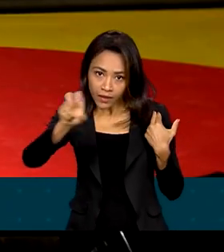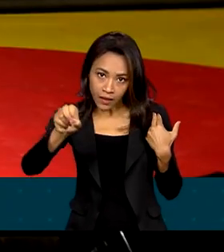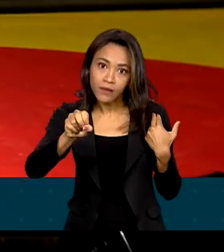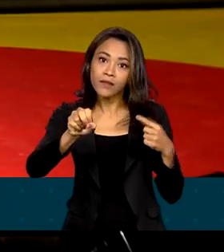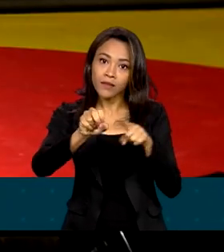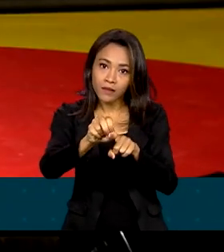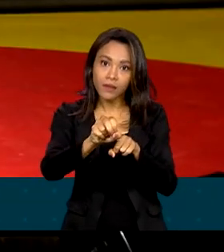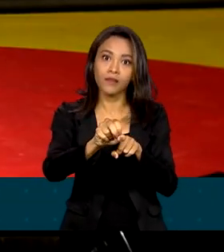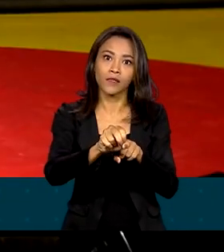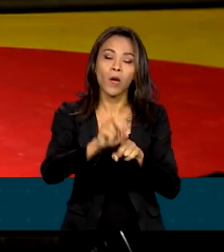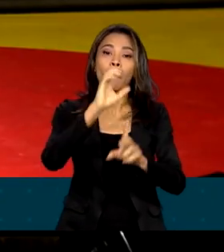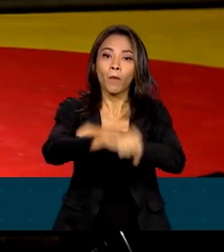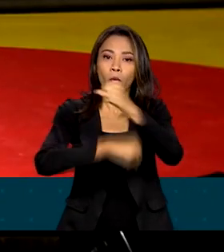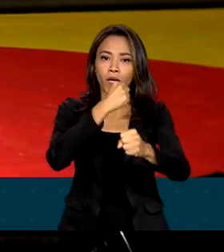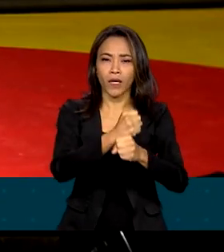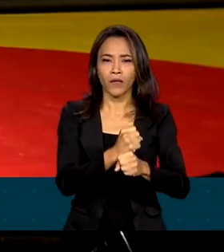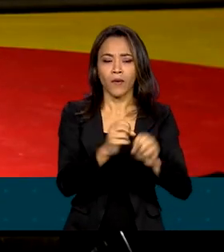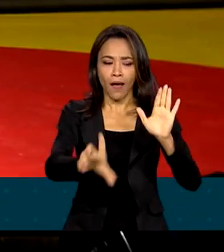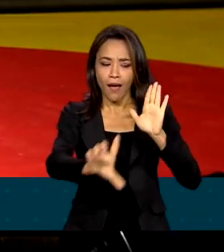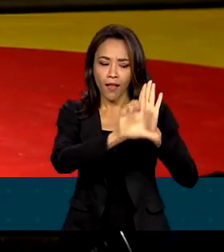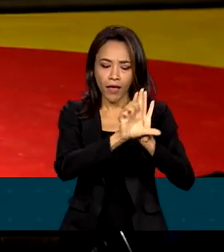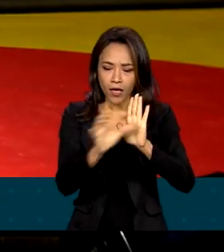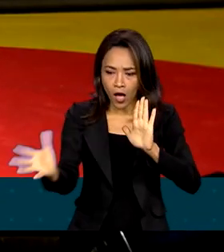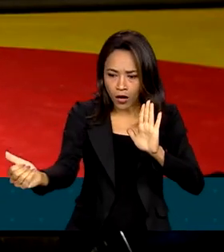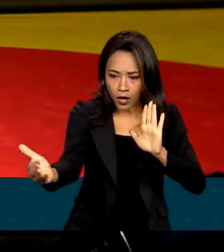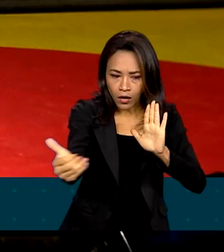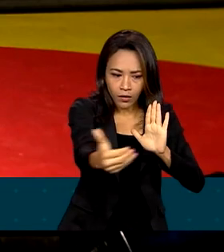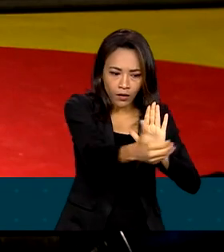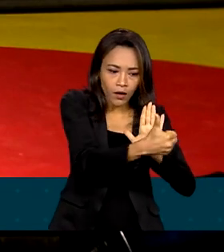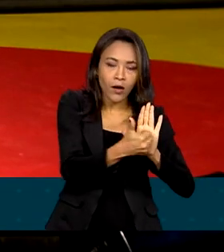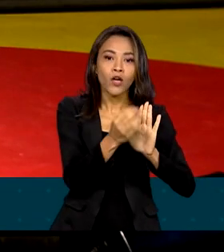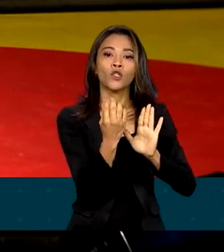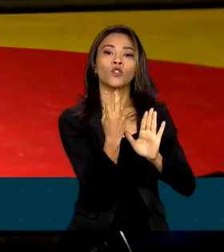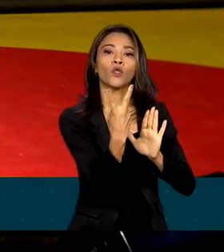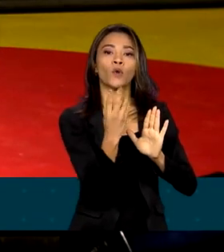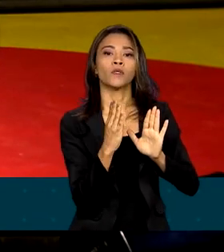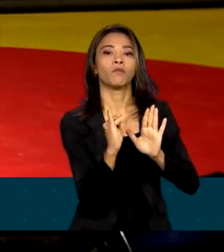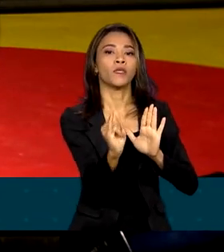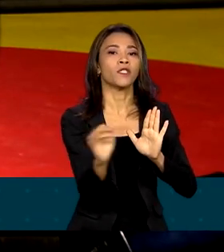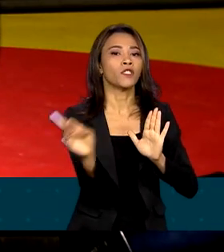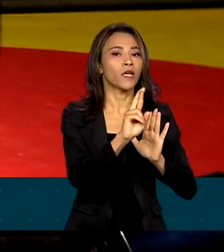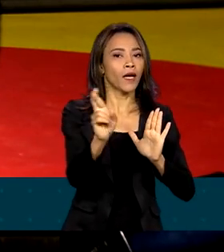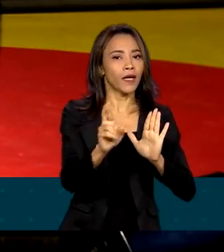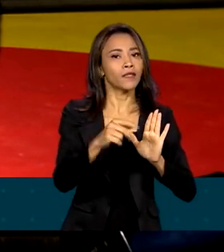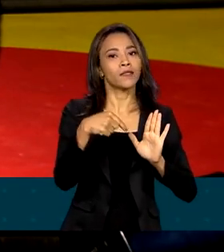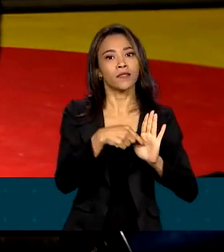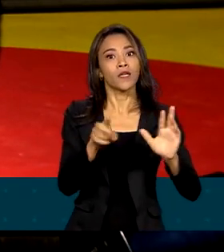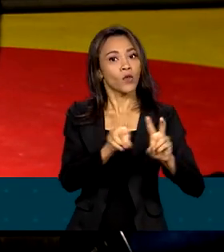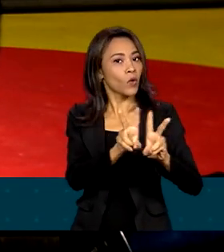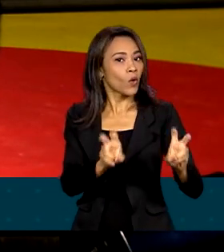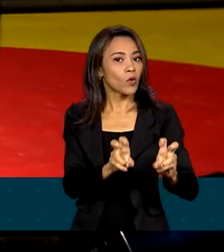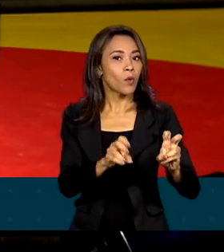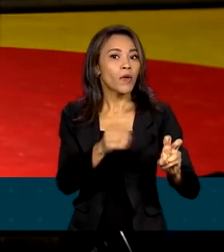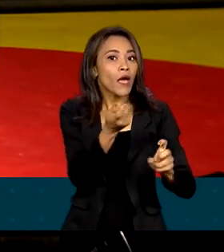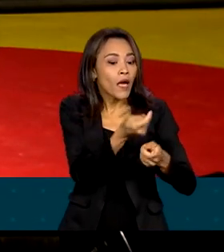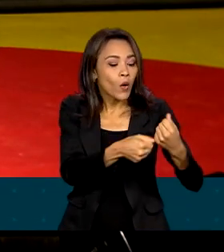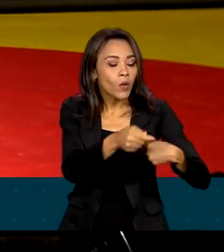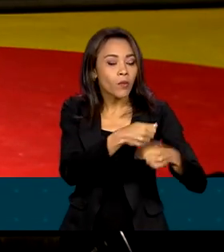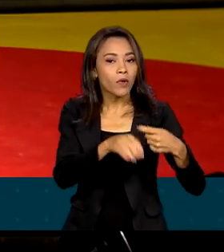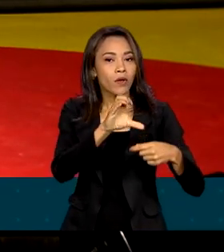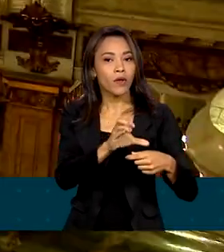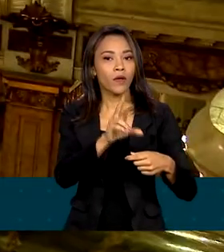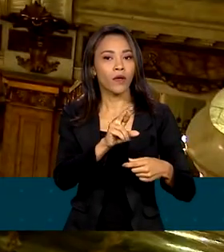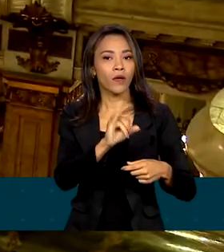por ano, a lei capta cerca de 2 bilhões de reais na chamada economia criativa. Entre as